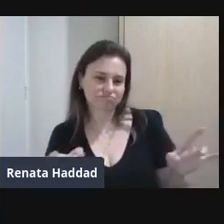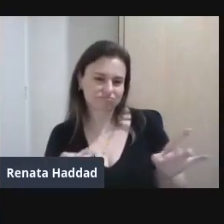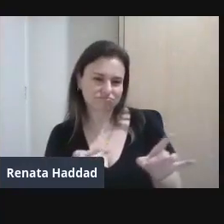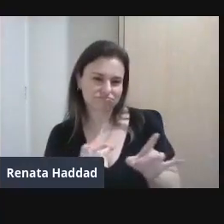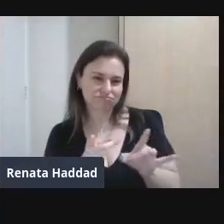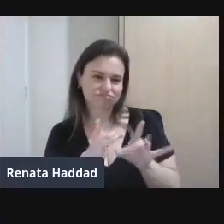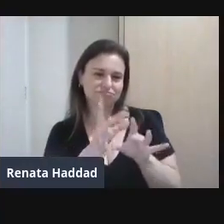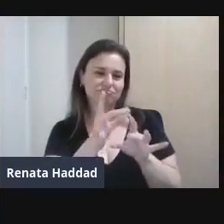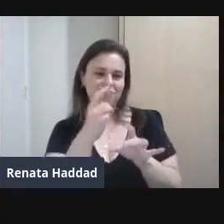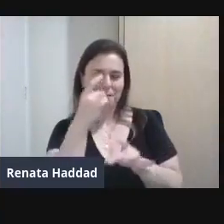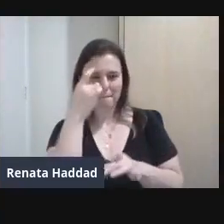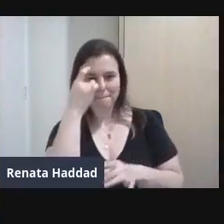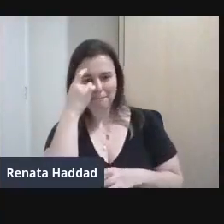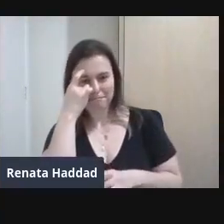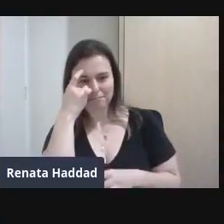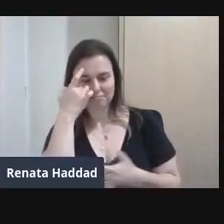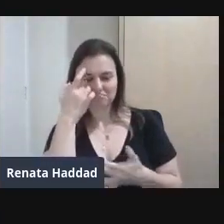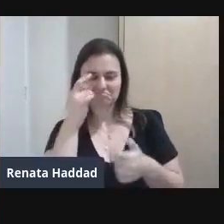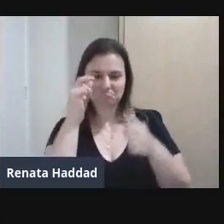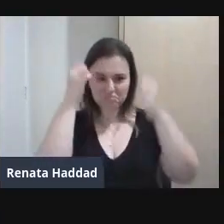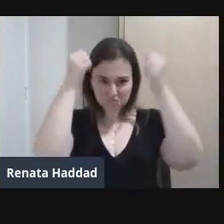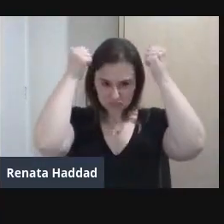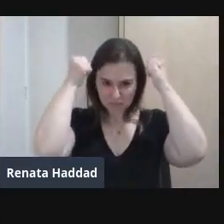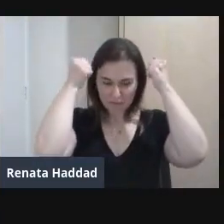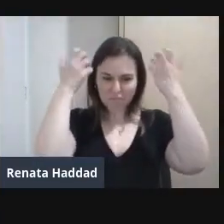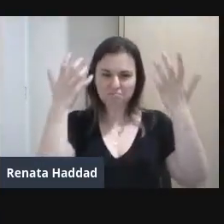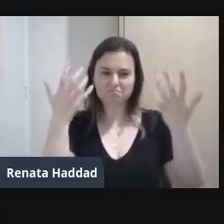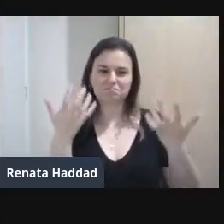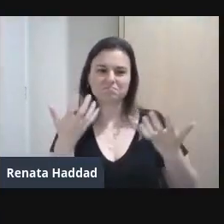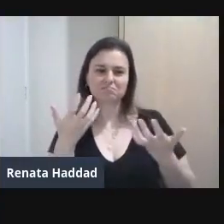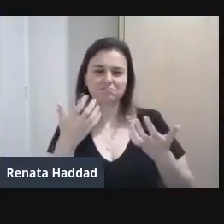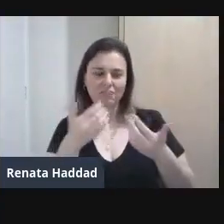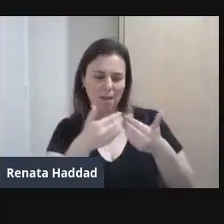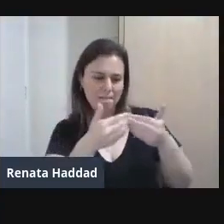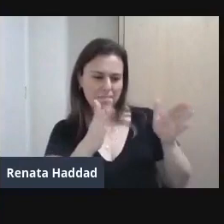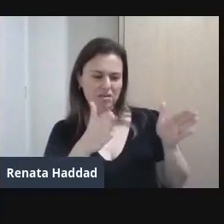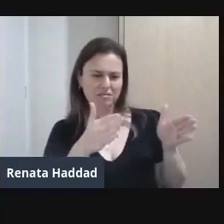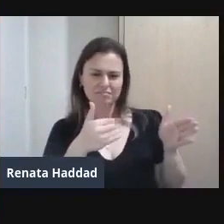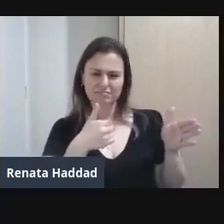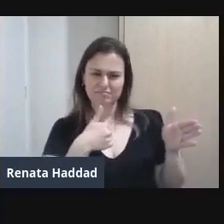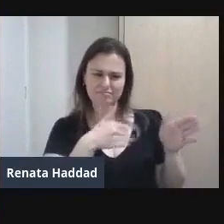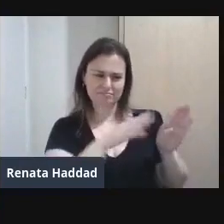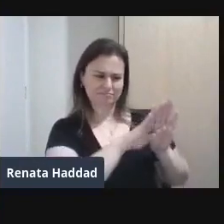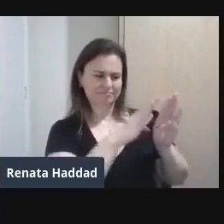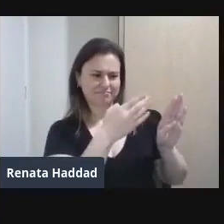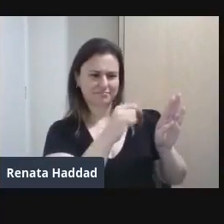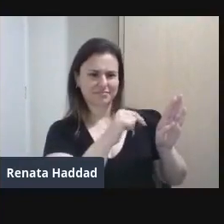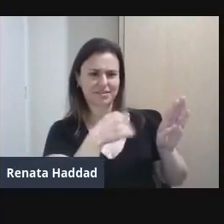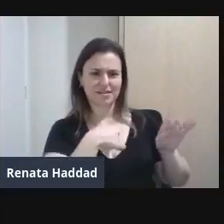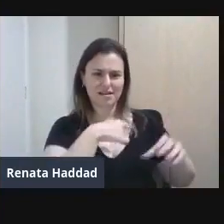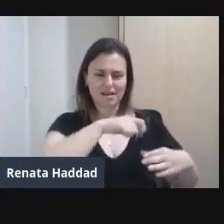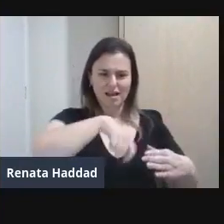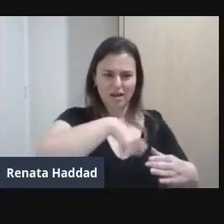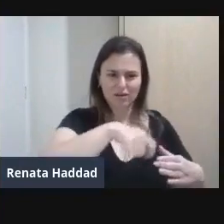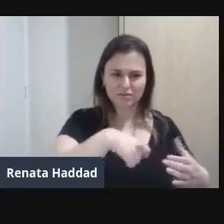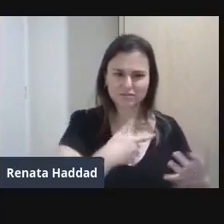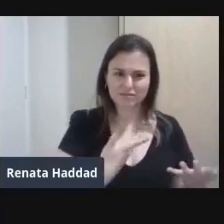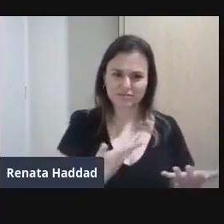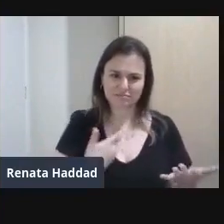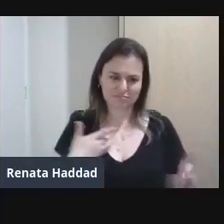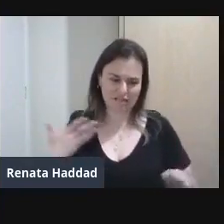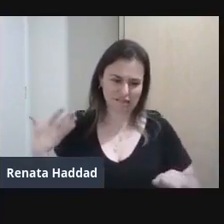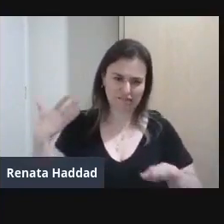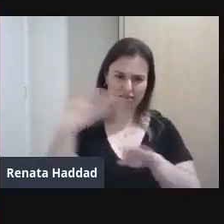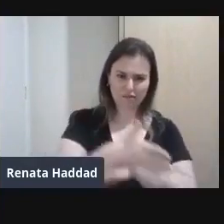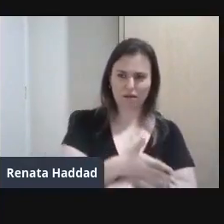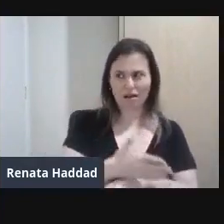desenhar O chapéu A porta da cozinha Se abriu E ele entrou Na vida dela Quando ele